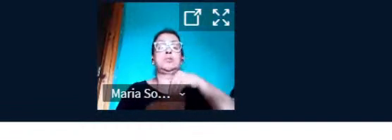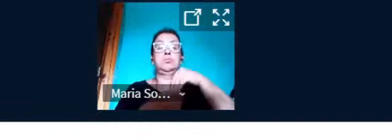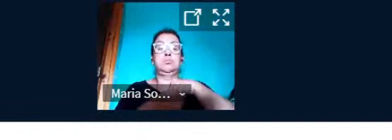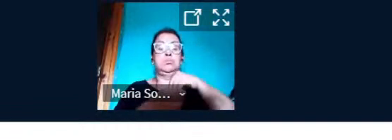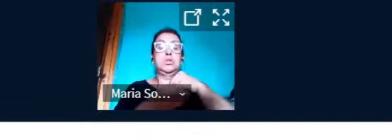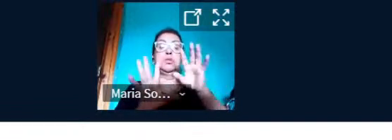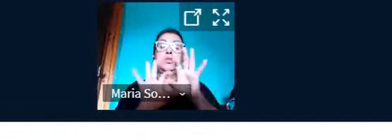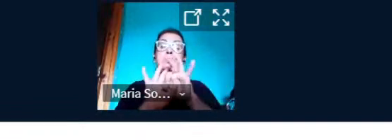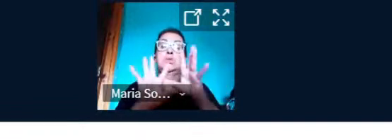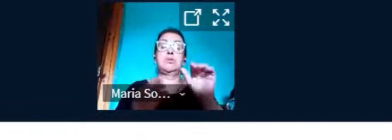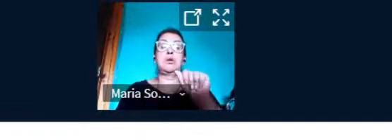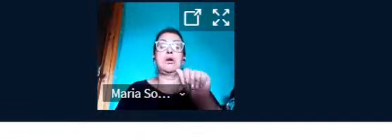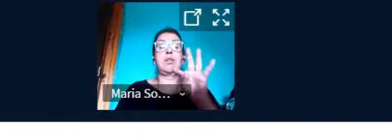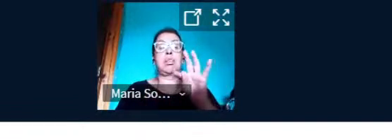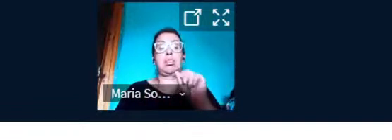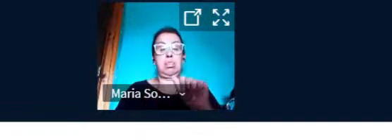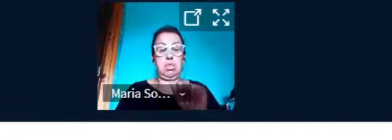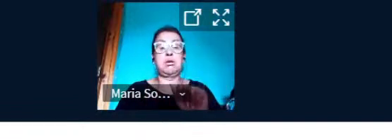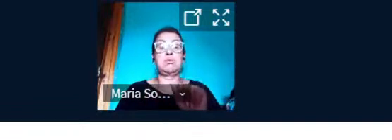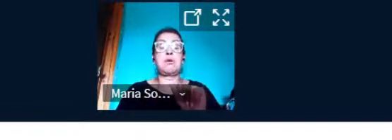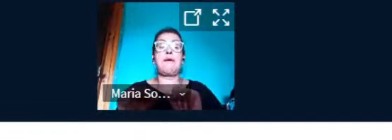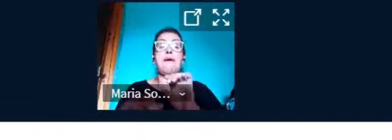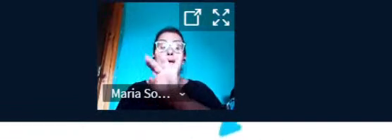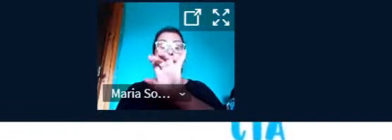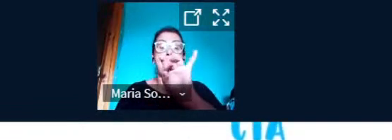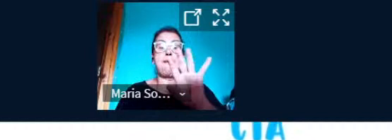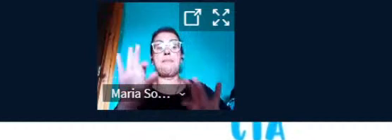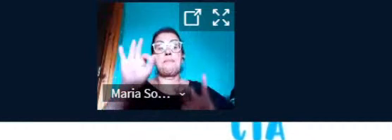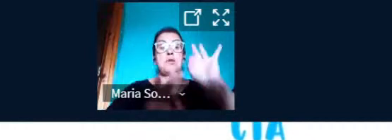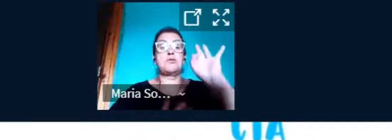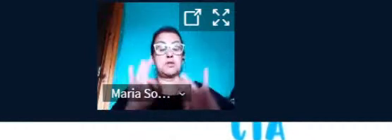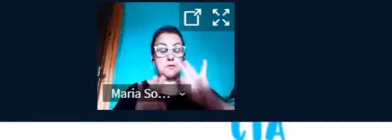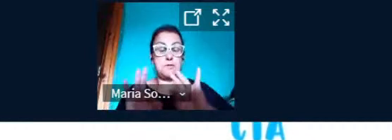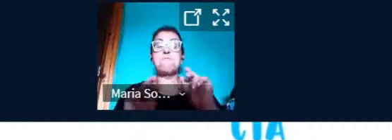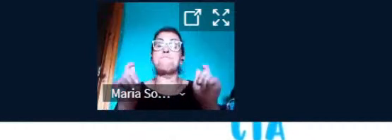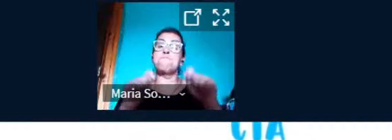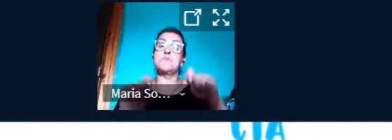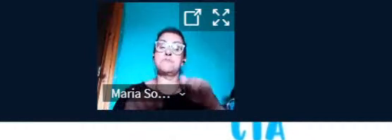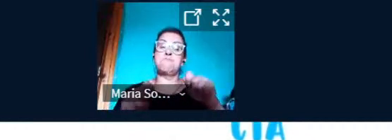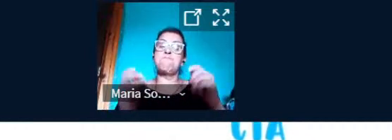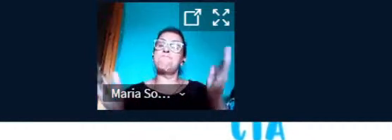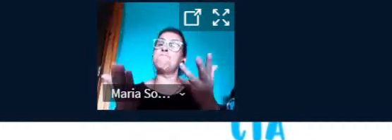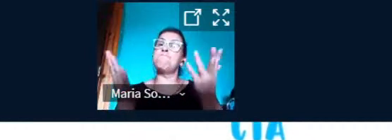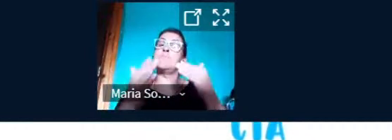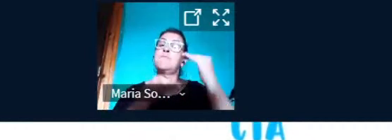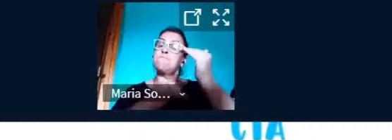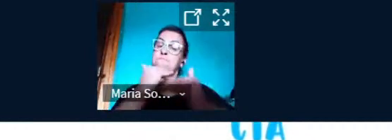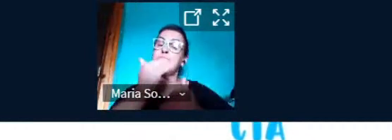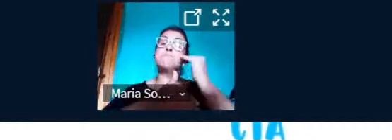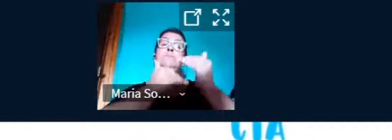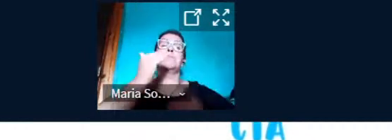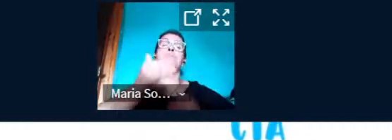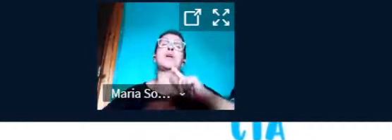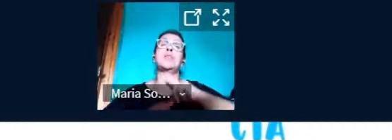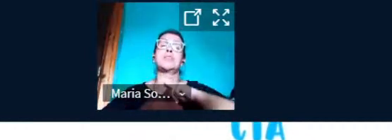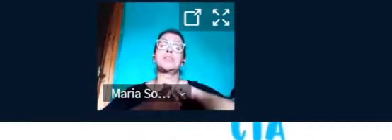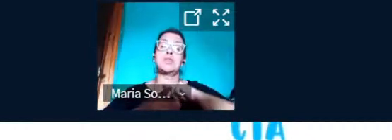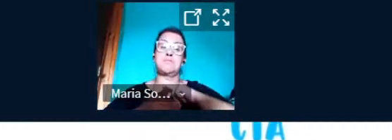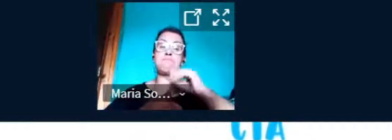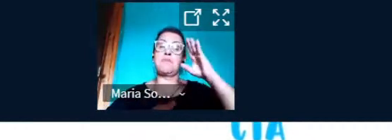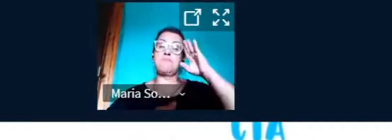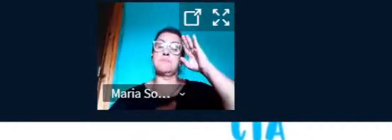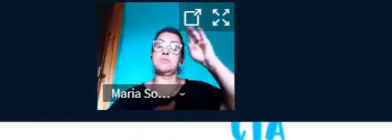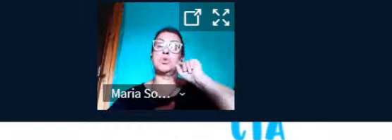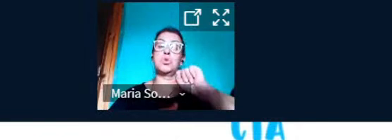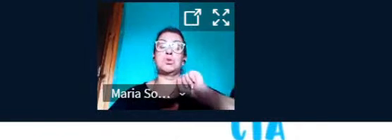promove, consequentemente, evolução. Ele tem alguns princípios. A educação aberta, que seria um movimento educacional que